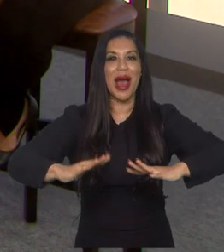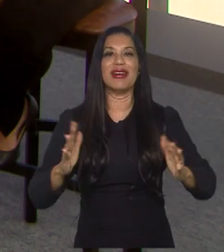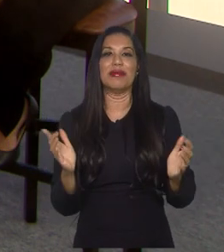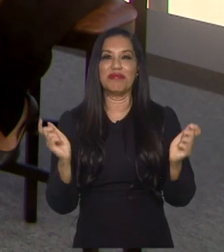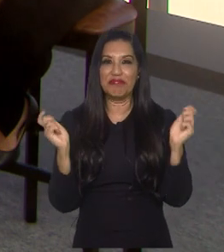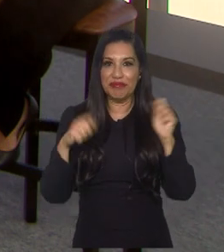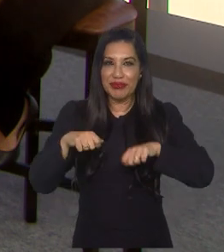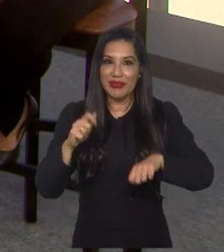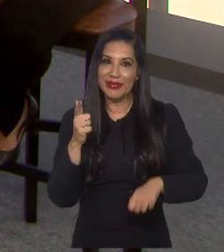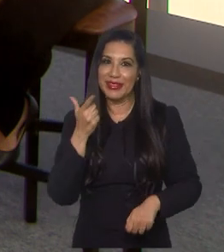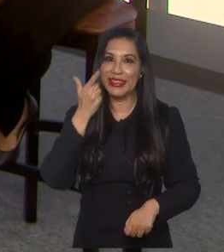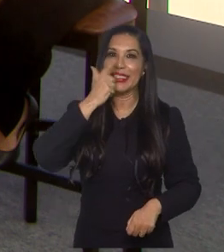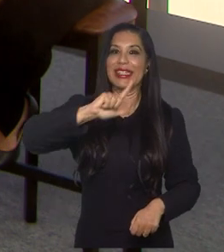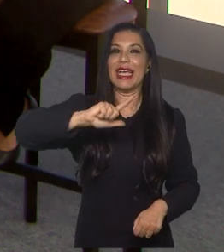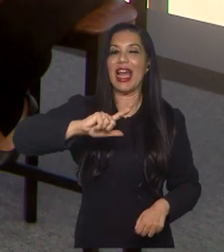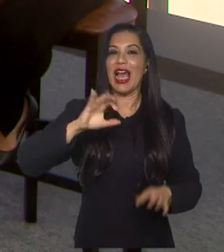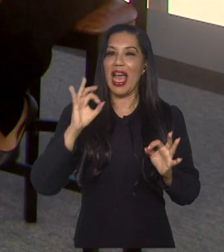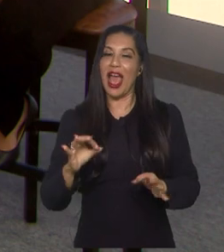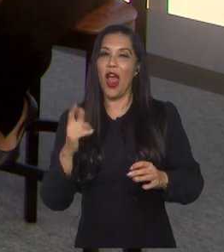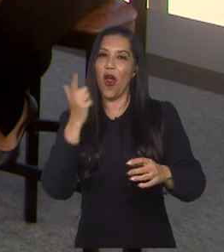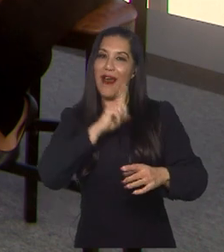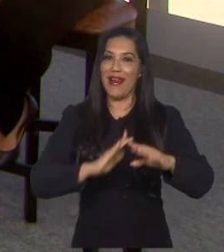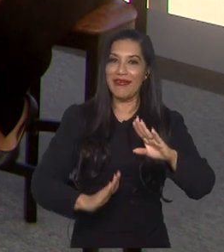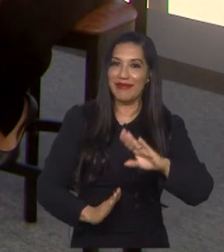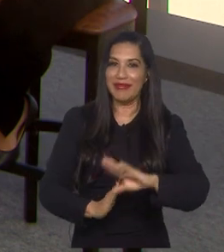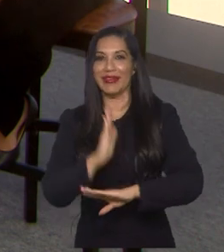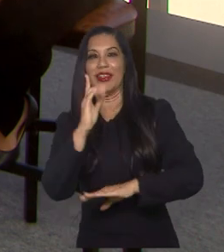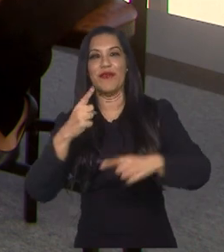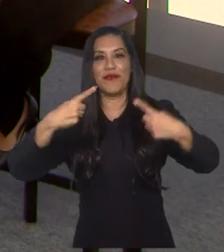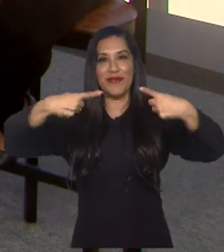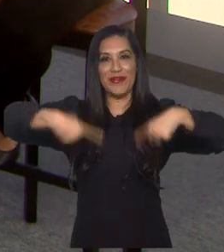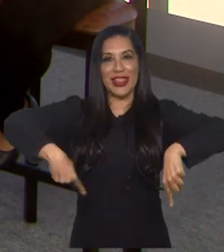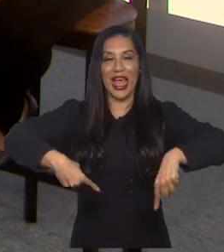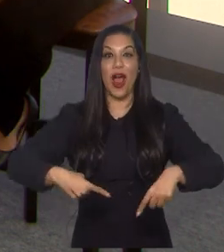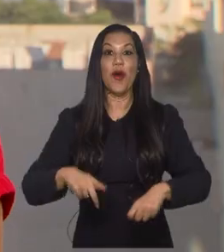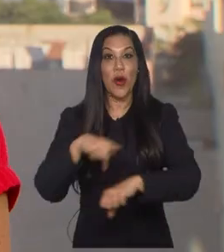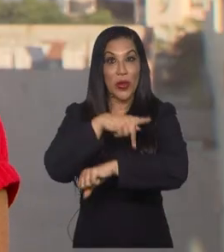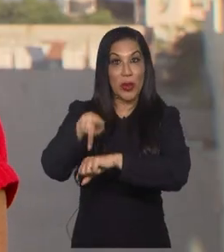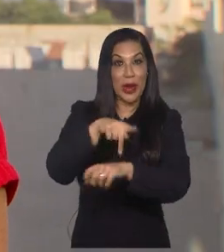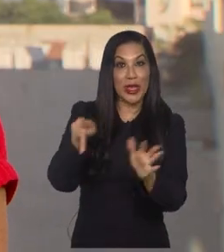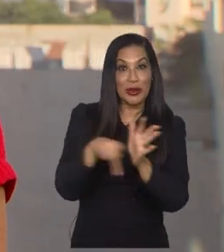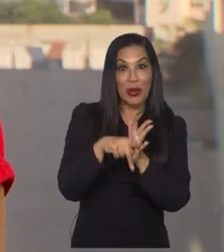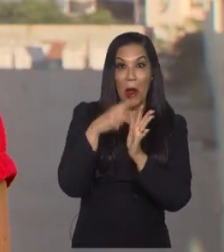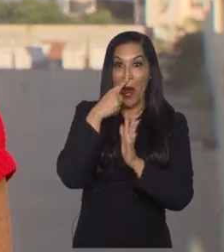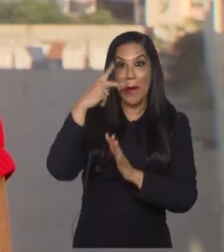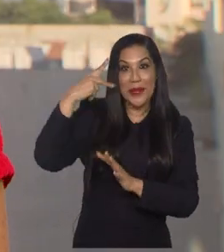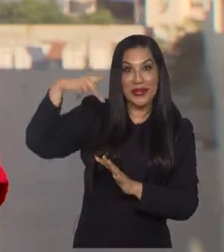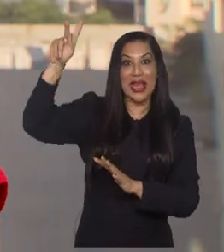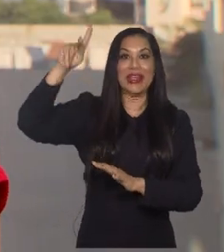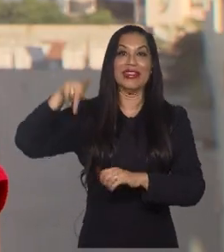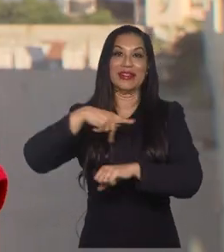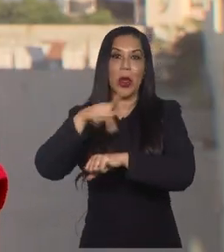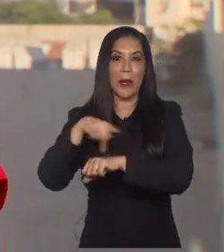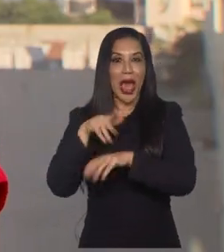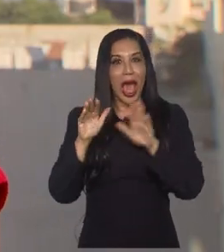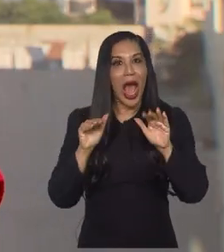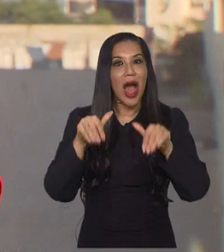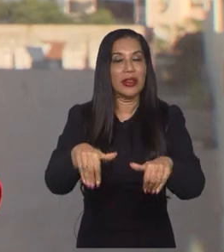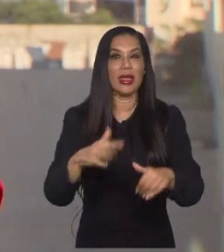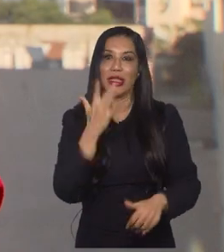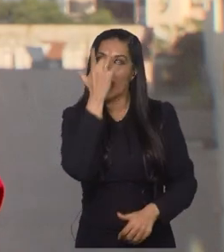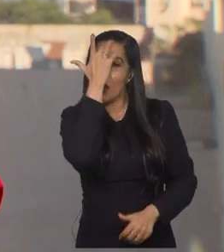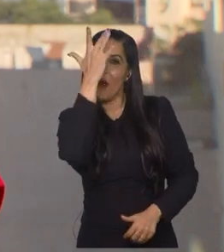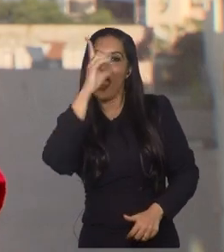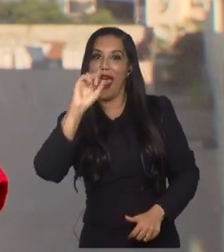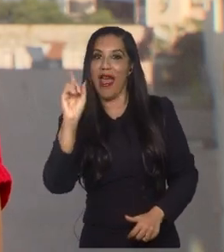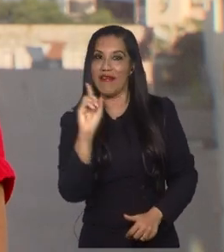o que elas querem é conseguir estar na final, Poder jogar a final em casa e aí a gente sabe que não é fácil, não